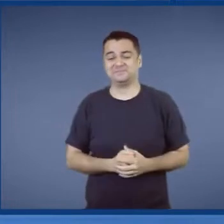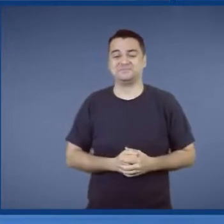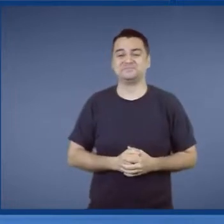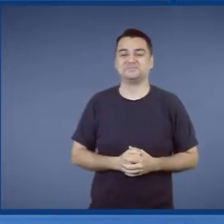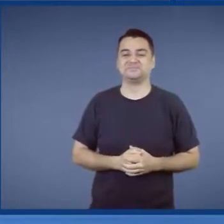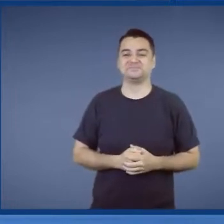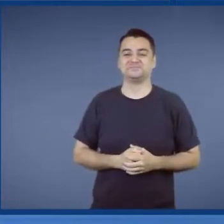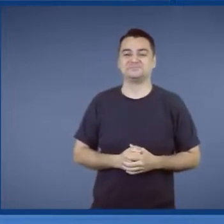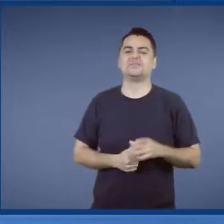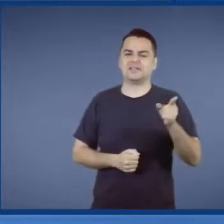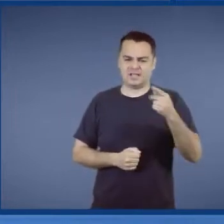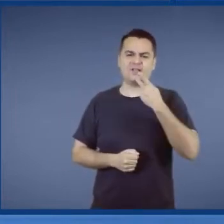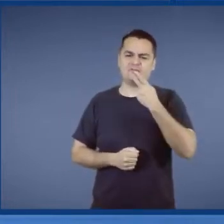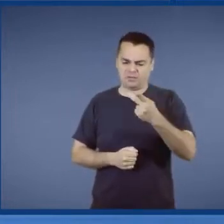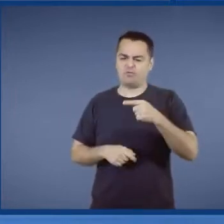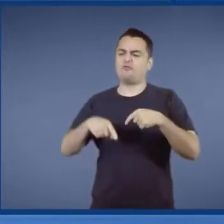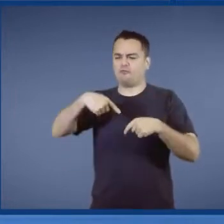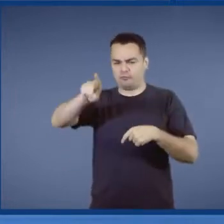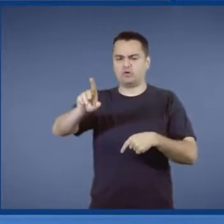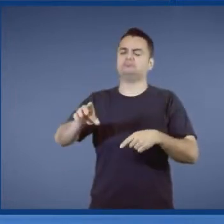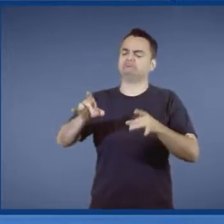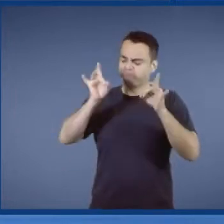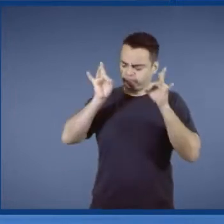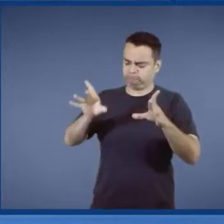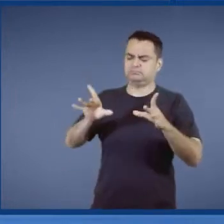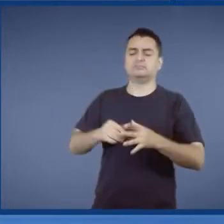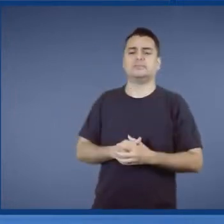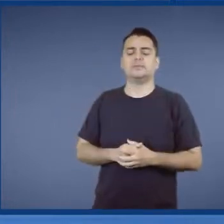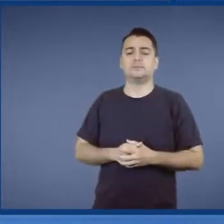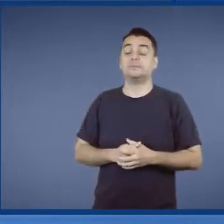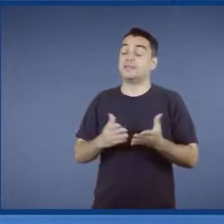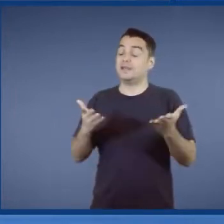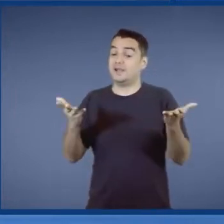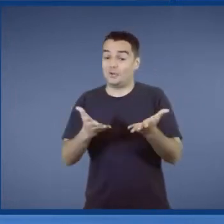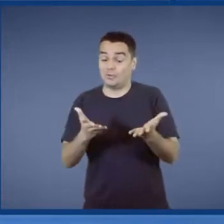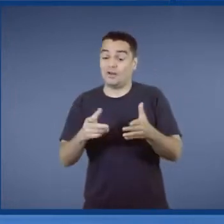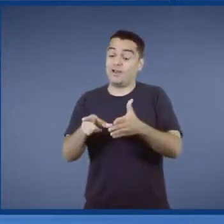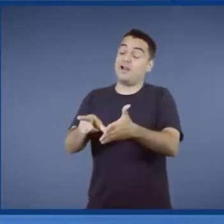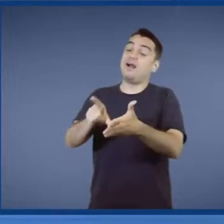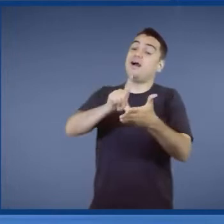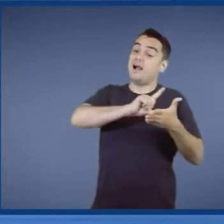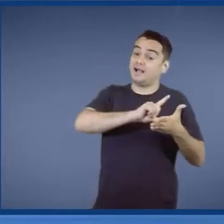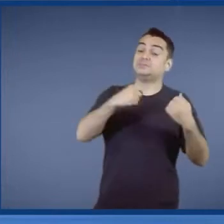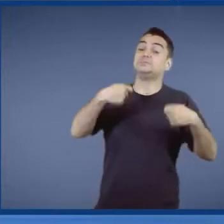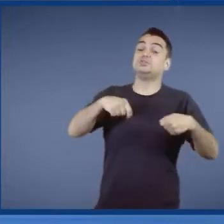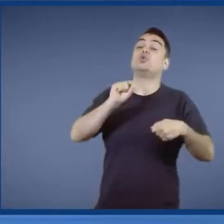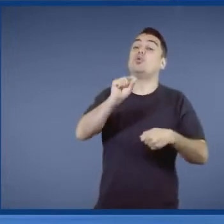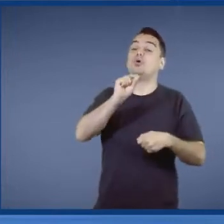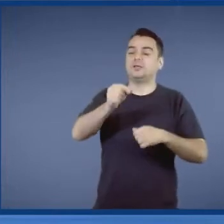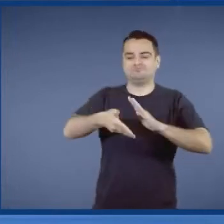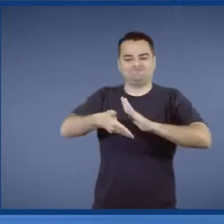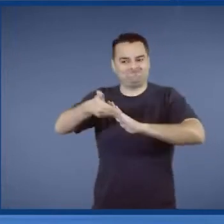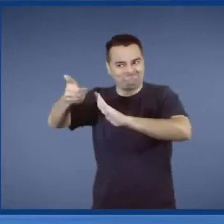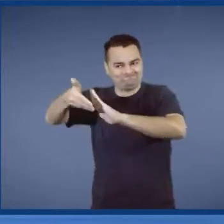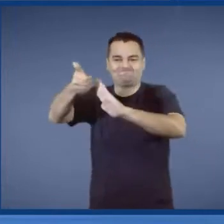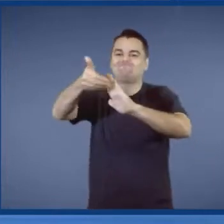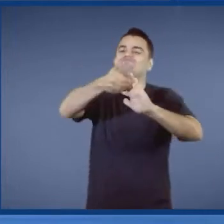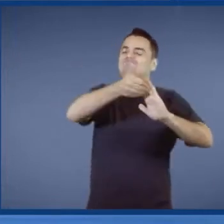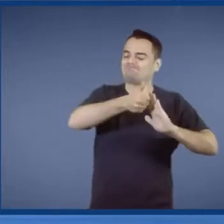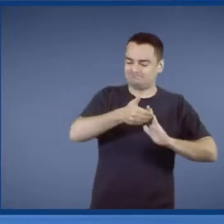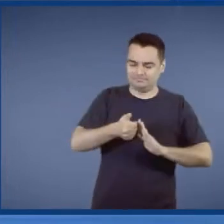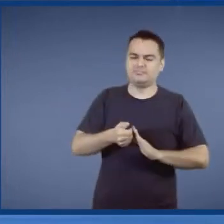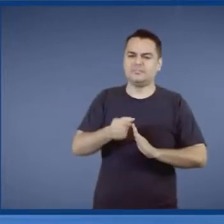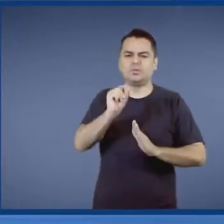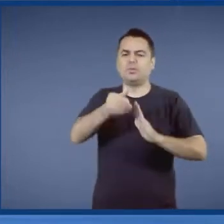E ele foi lá e cumpriu a missão. Agora, para cumprir essa missão, antes ele teve que limpar. Ele teve que